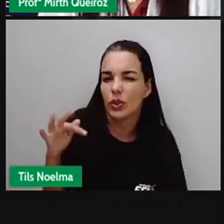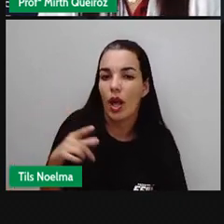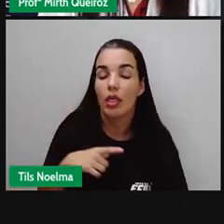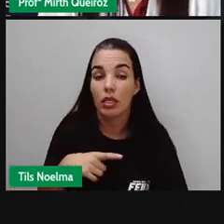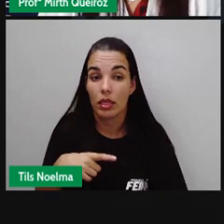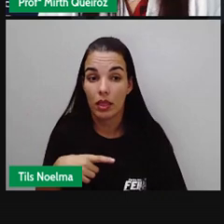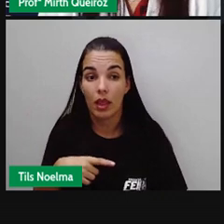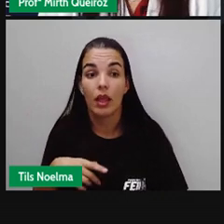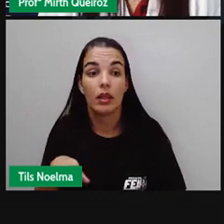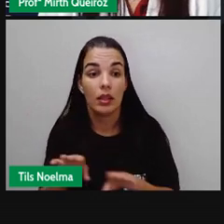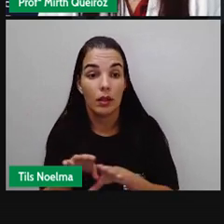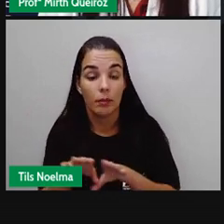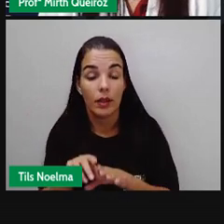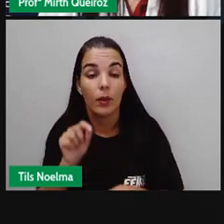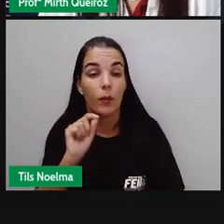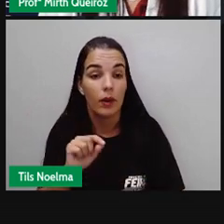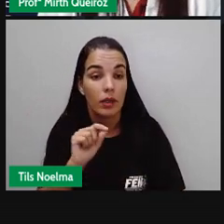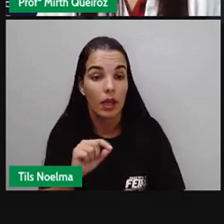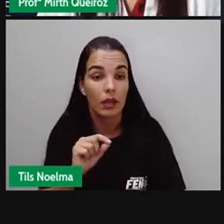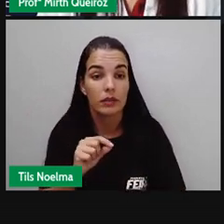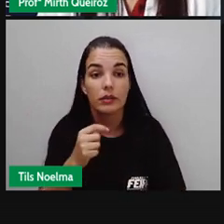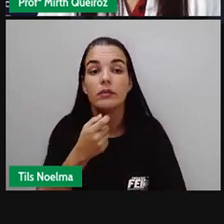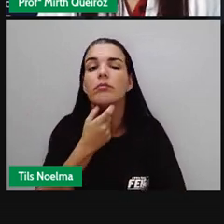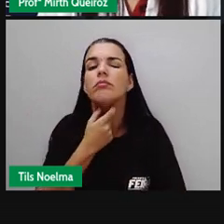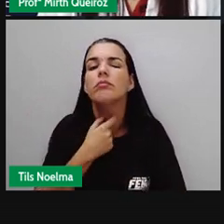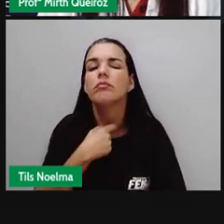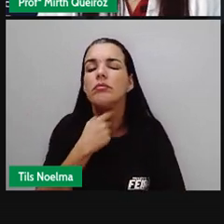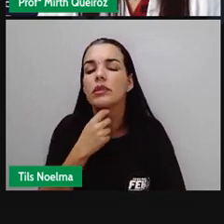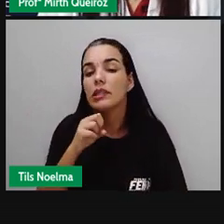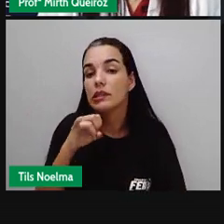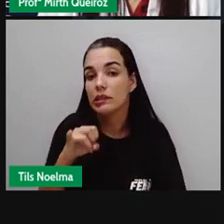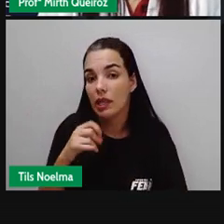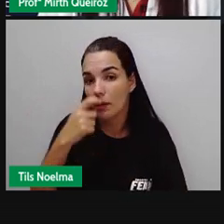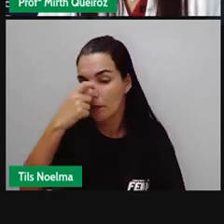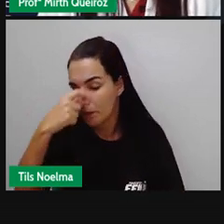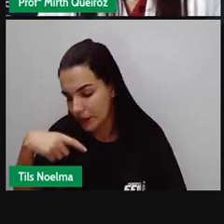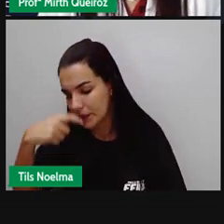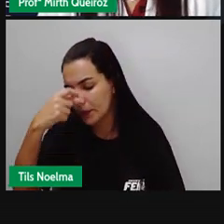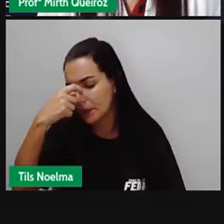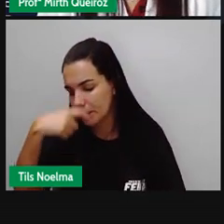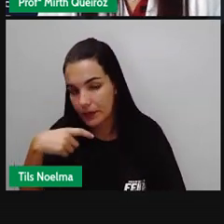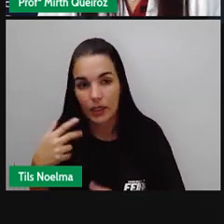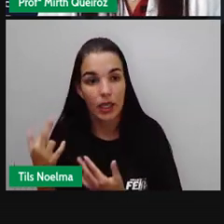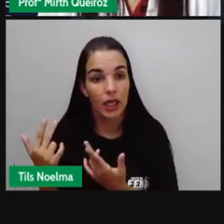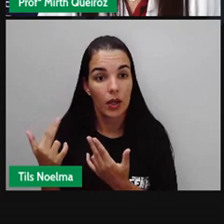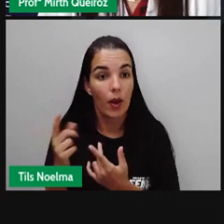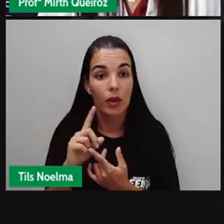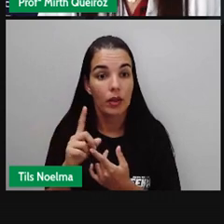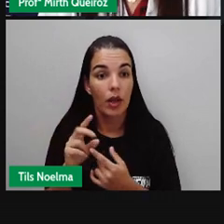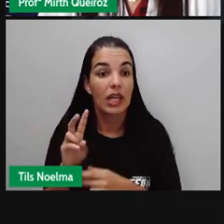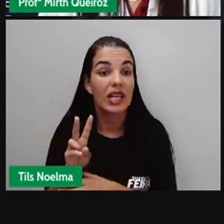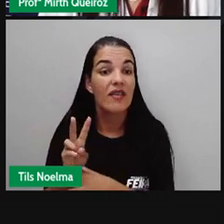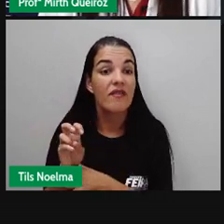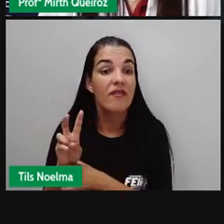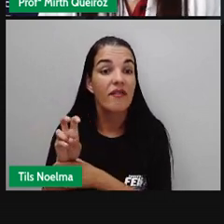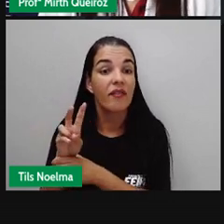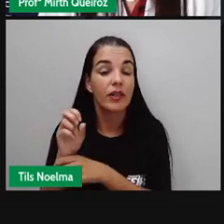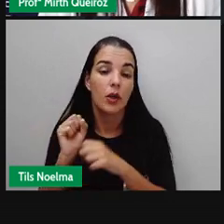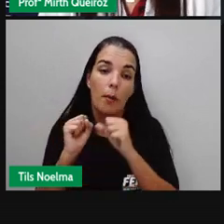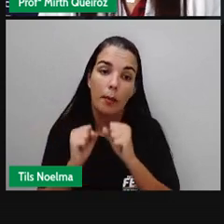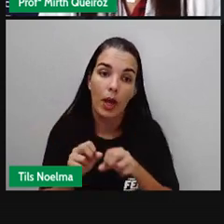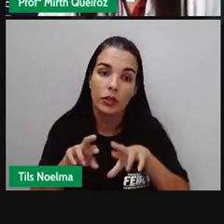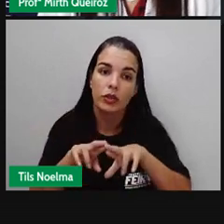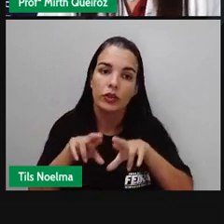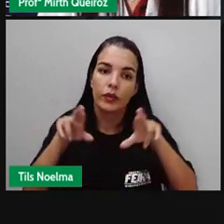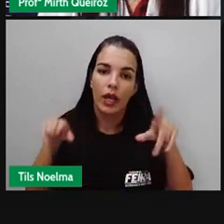por vírus. Então, quando a própria perguntou pra você, pra ser resfriado e gripe é a mesma coisa? Não, são causados por vírus, porém vírus